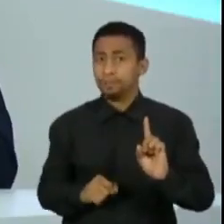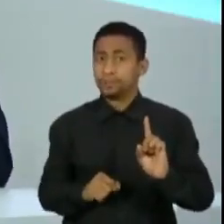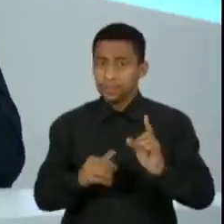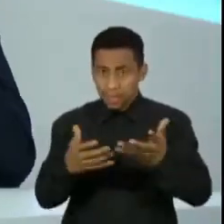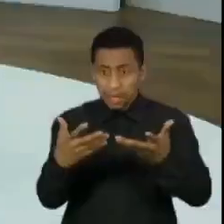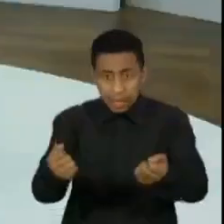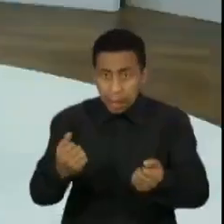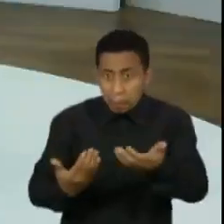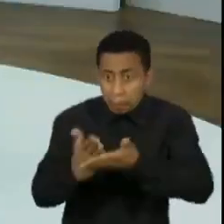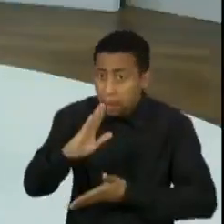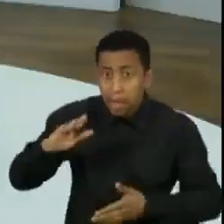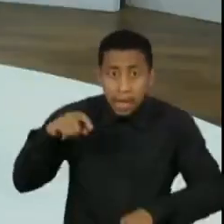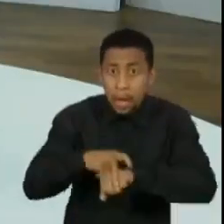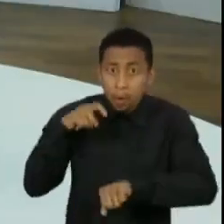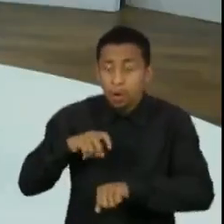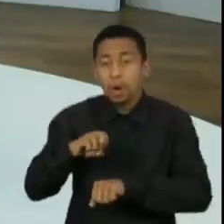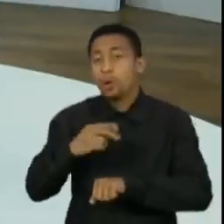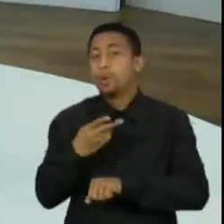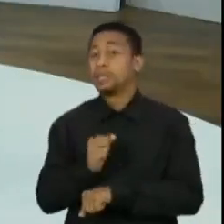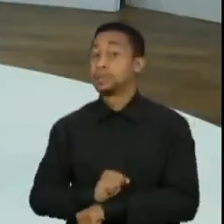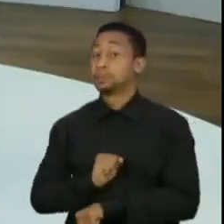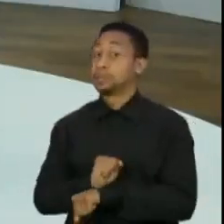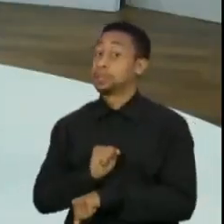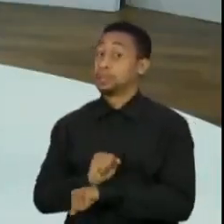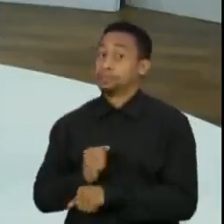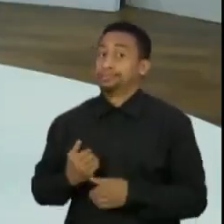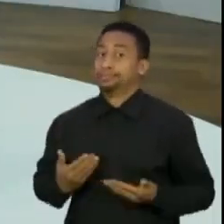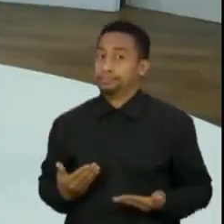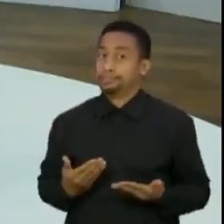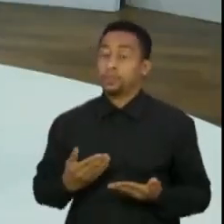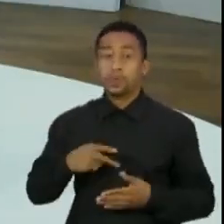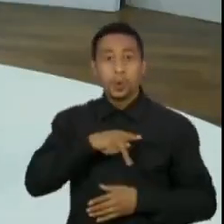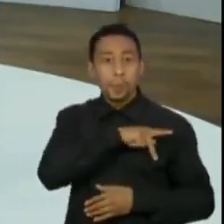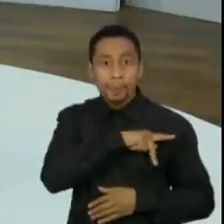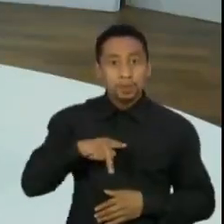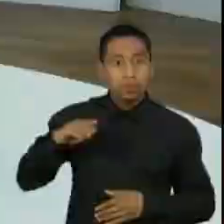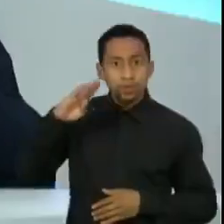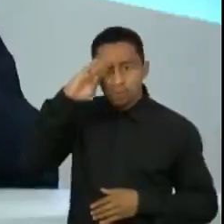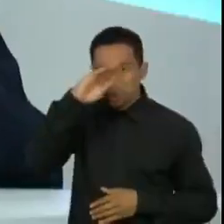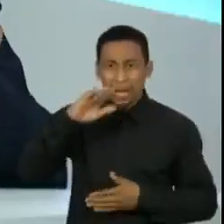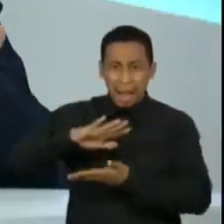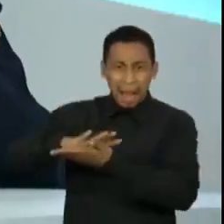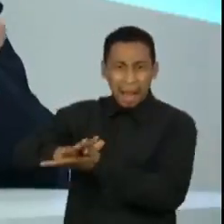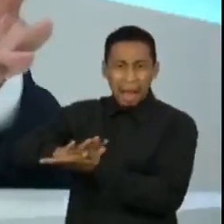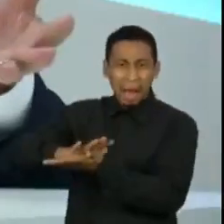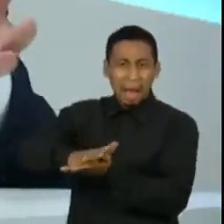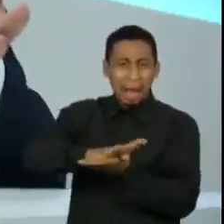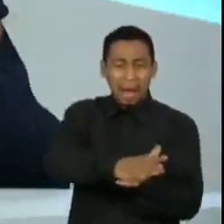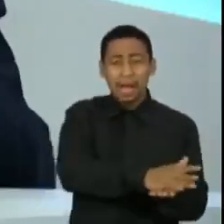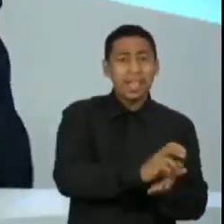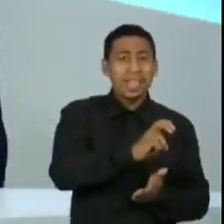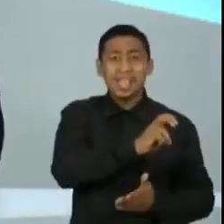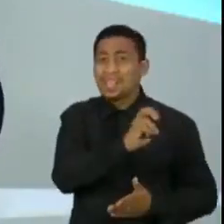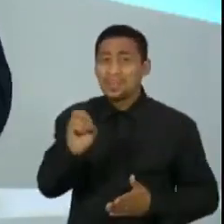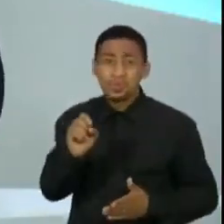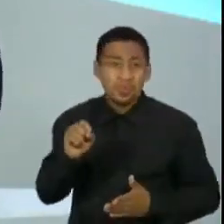apreciar imediatamente ou dar um tempo? Porque, afinal, é um presidente que tem as mãos sujas de sangue, ele matou meio milhão de brasileiros.